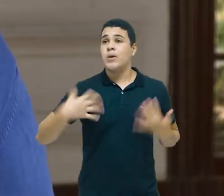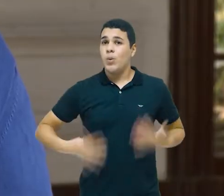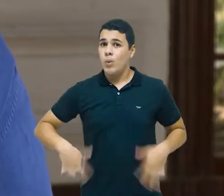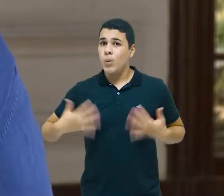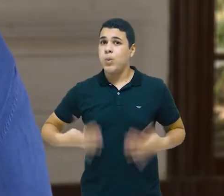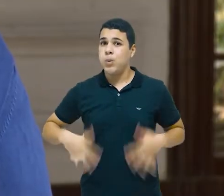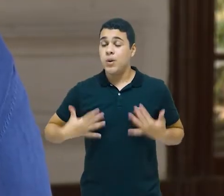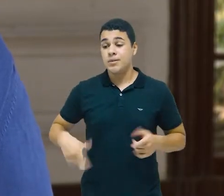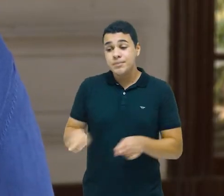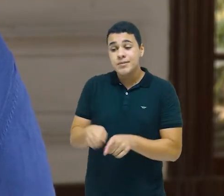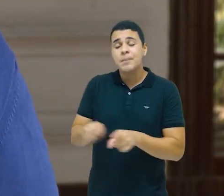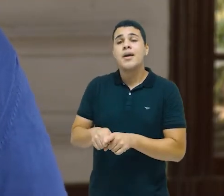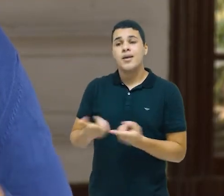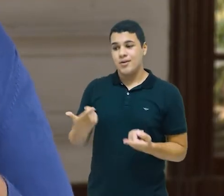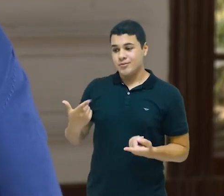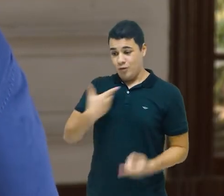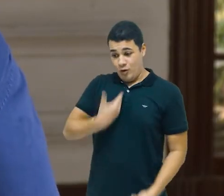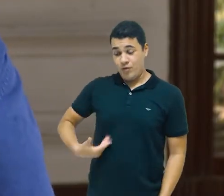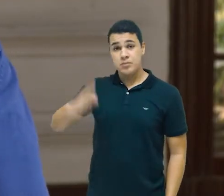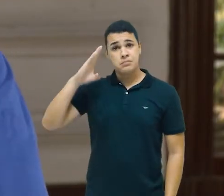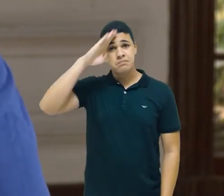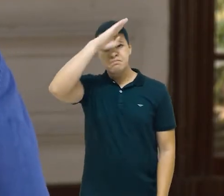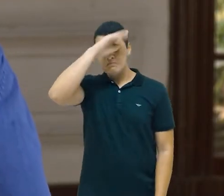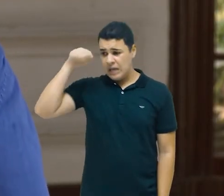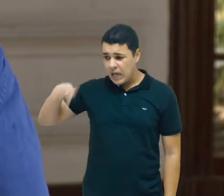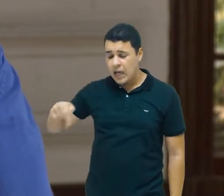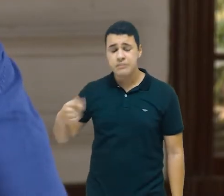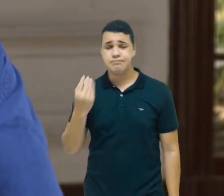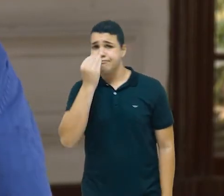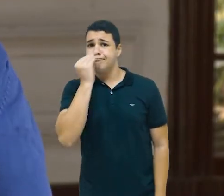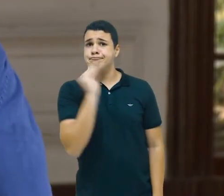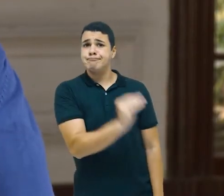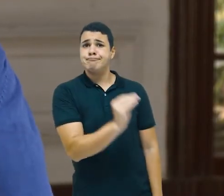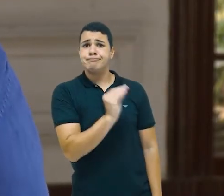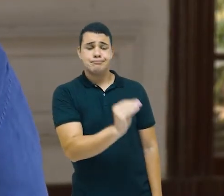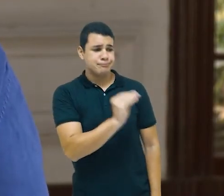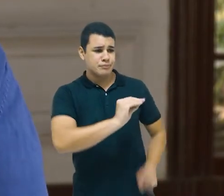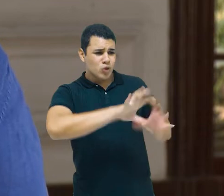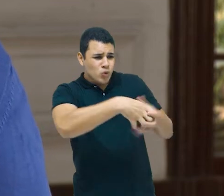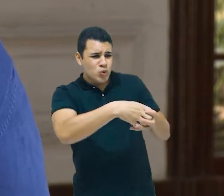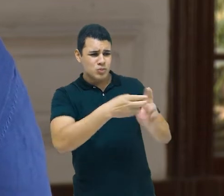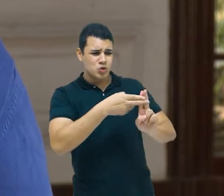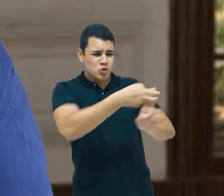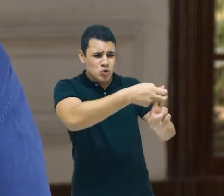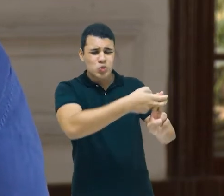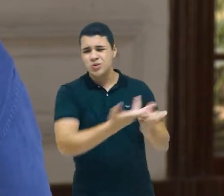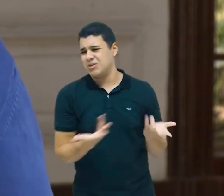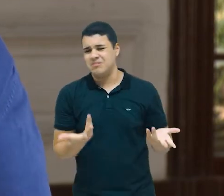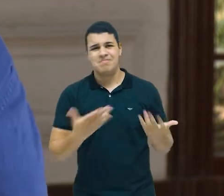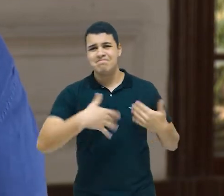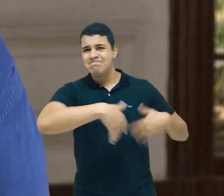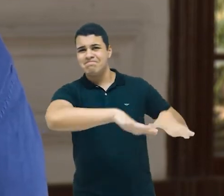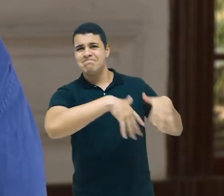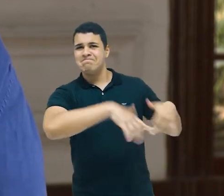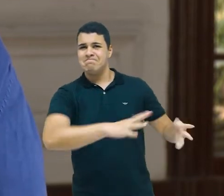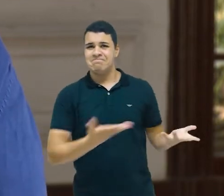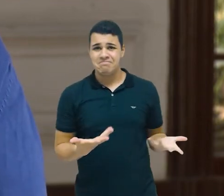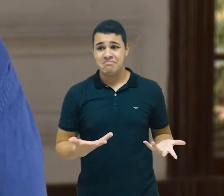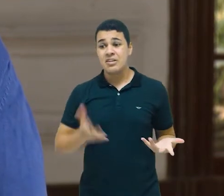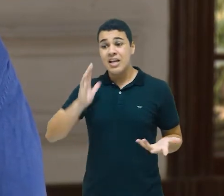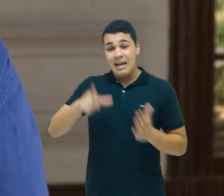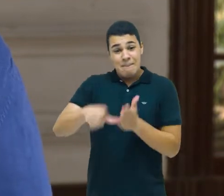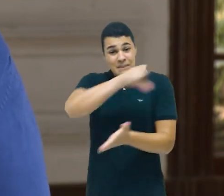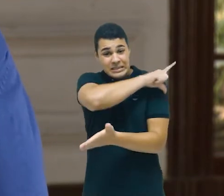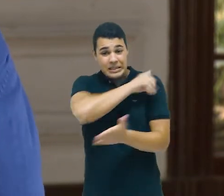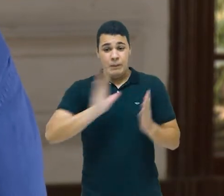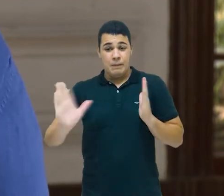Porque o governo Bolsonaro não está nem aí para o SUS, mas não está nem aí mesmo. O governo Bolsonaro, já no seu programa